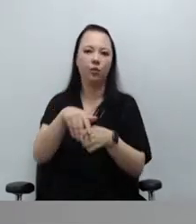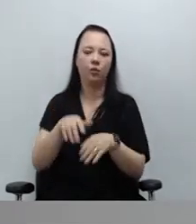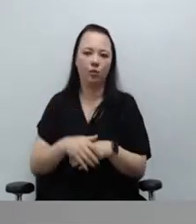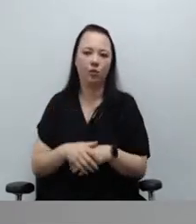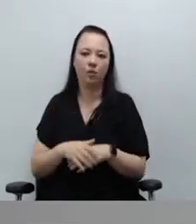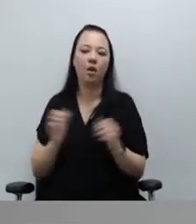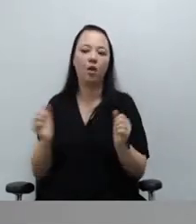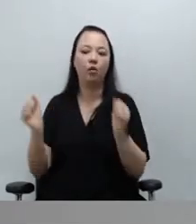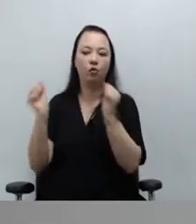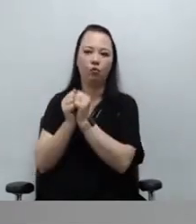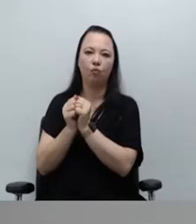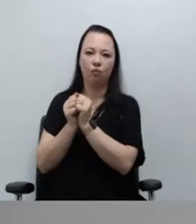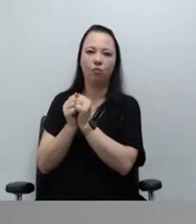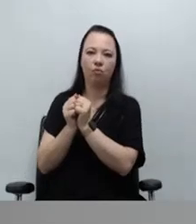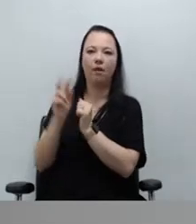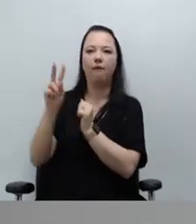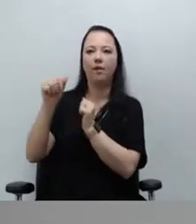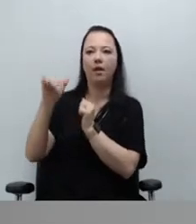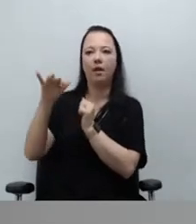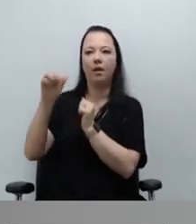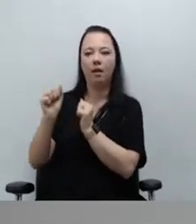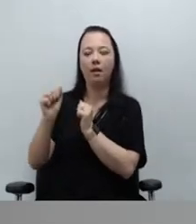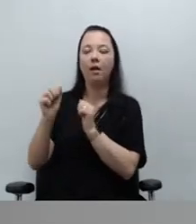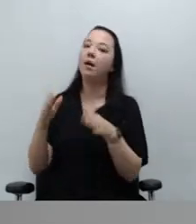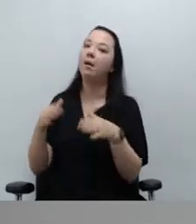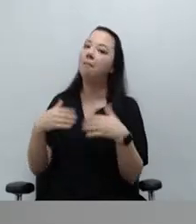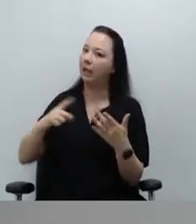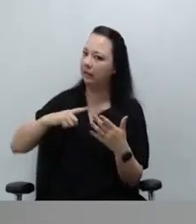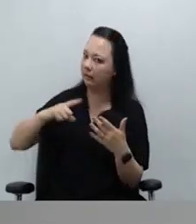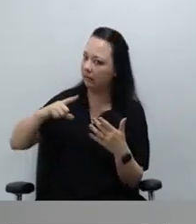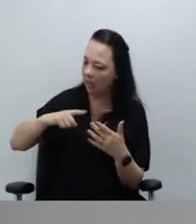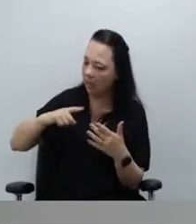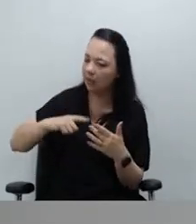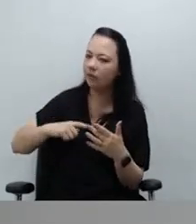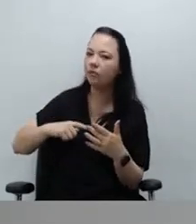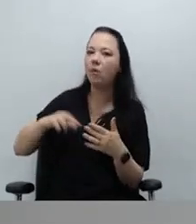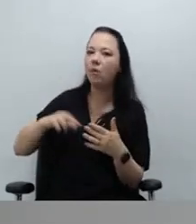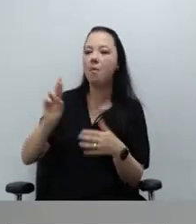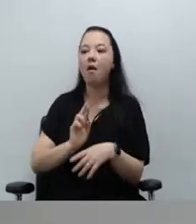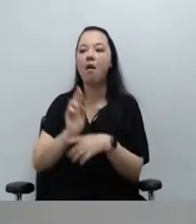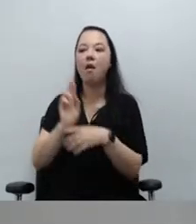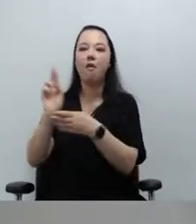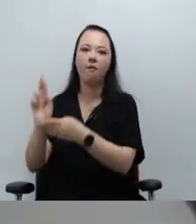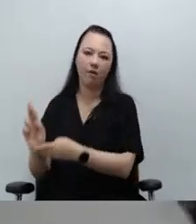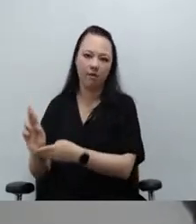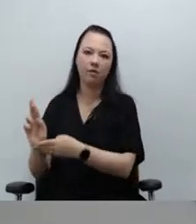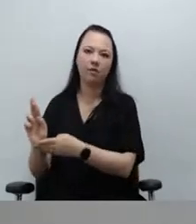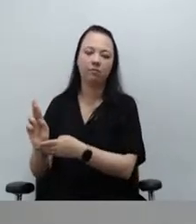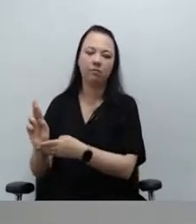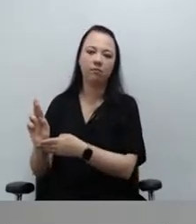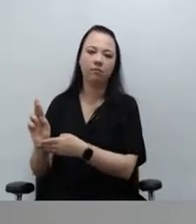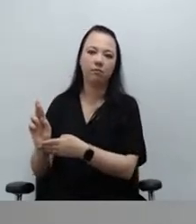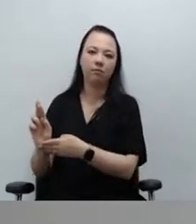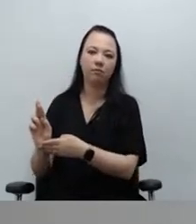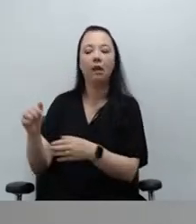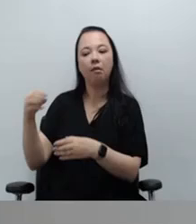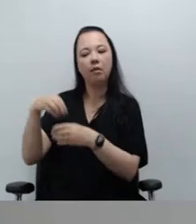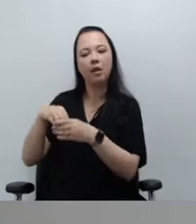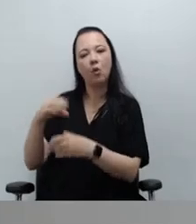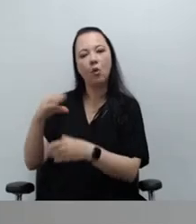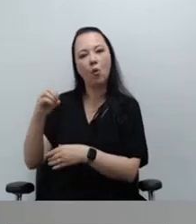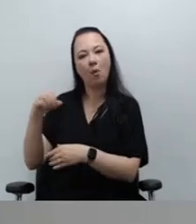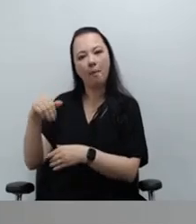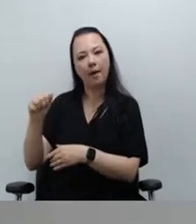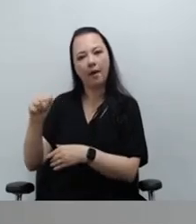segunda vara criminal, entretanto, há uma referência de vara nessa comarca citada